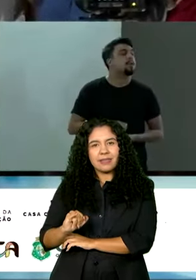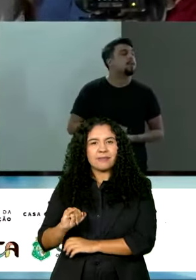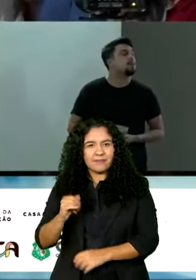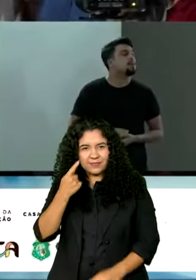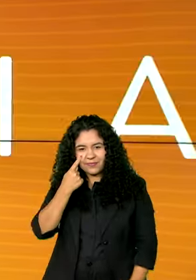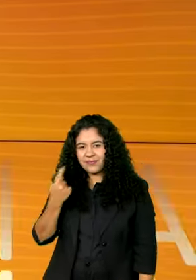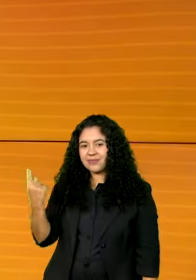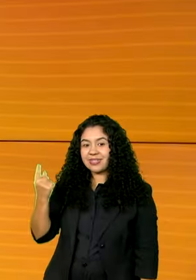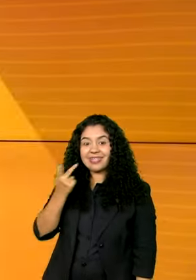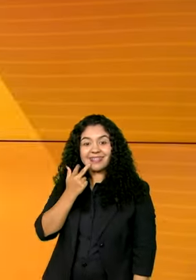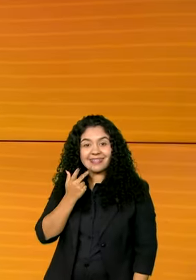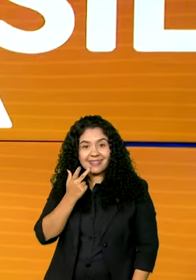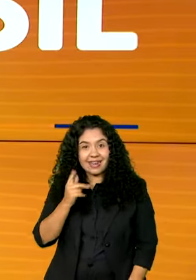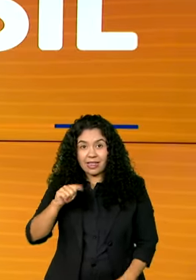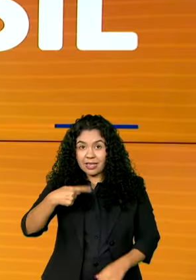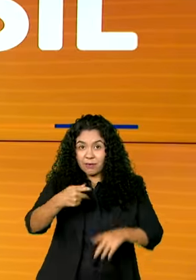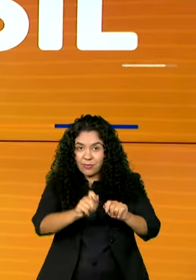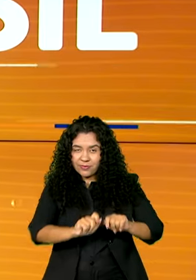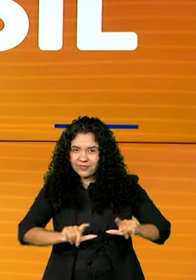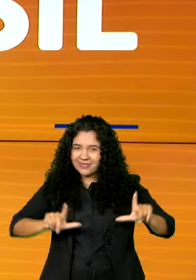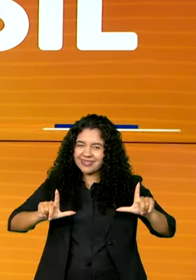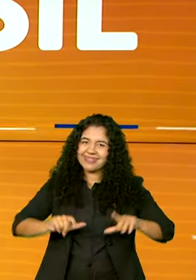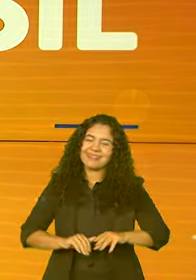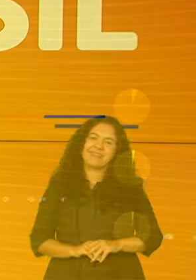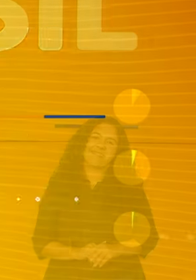Norte, no Ceará. A gente volta já já.